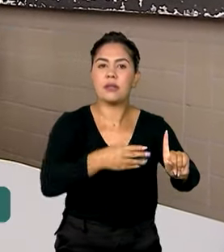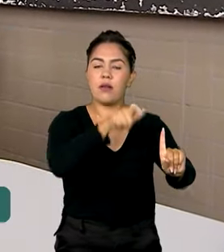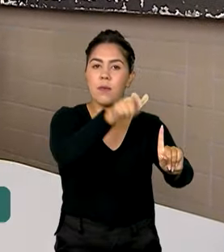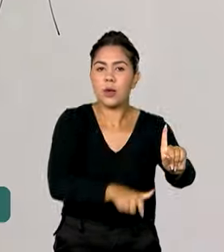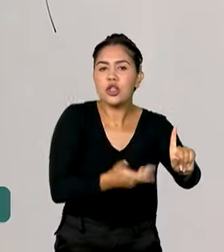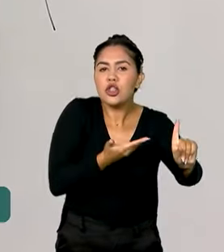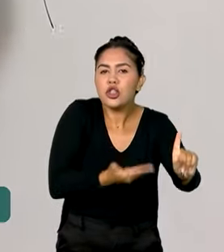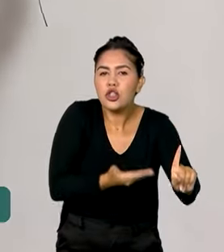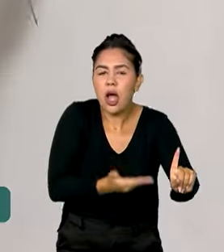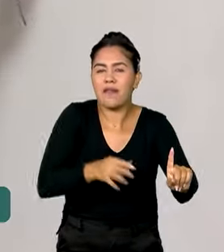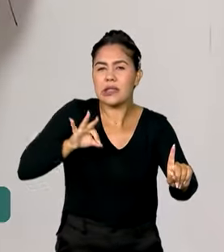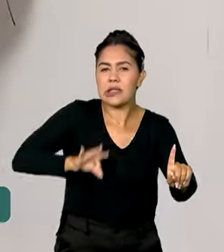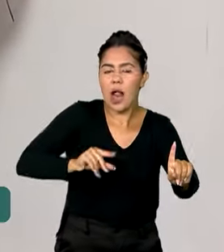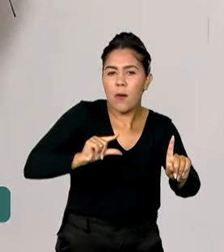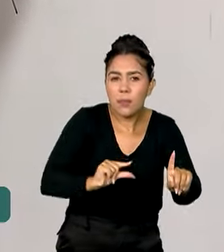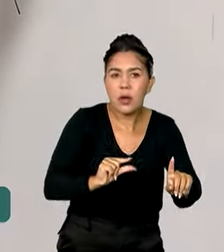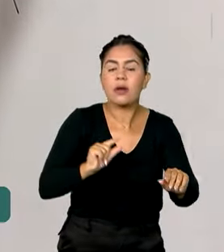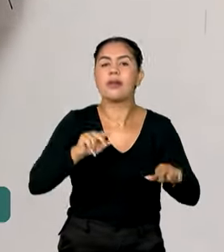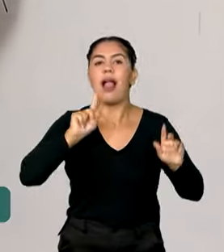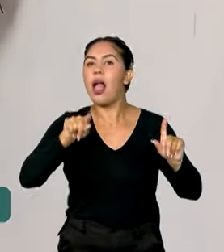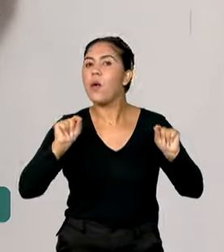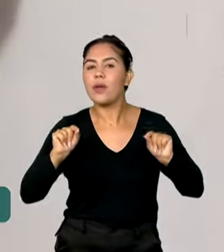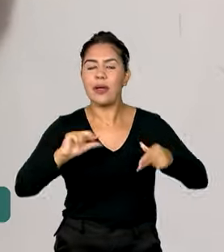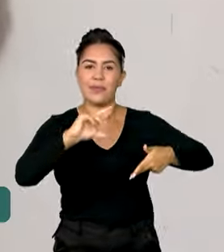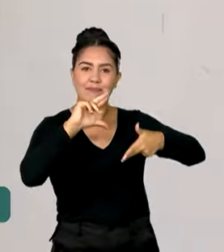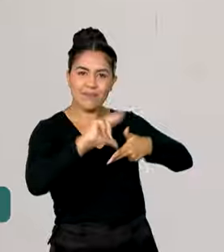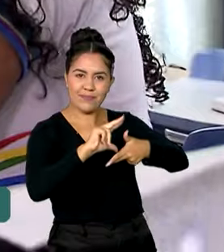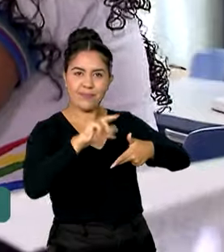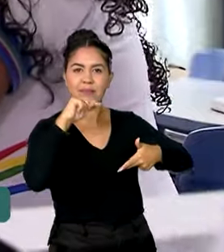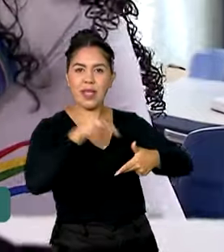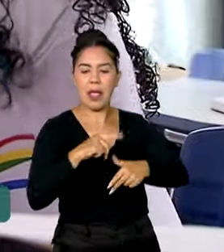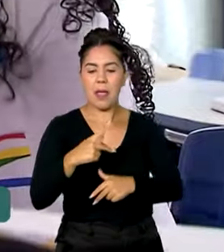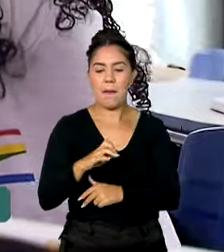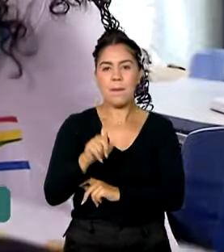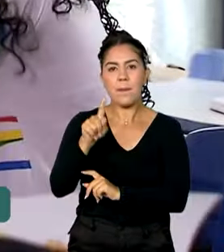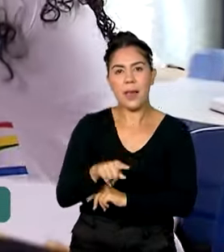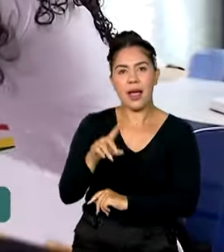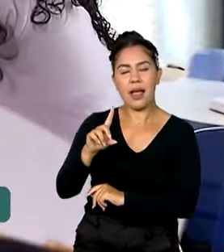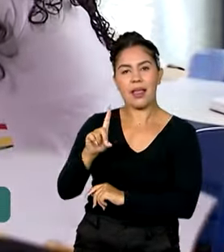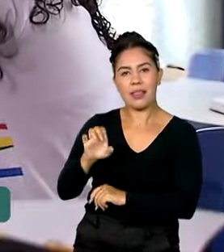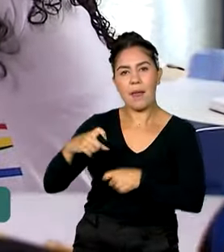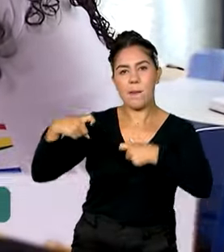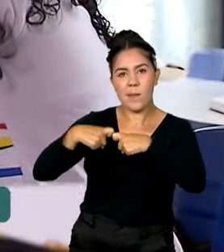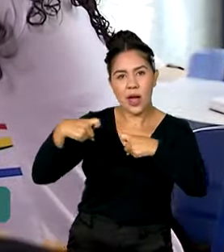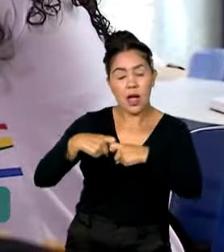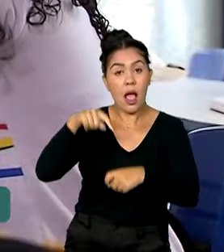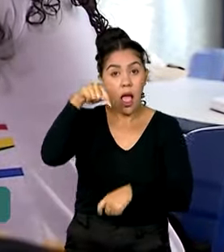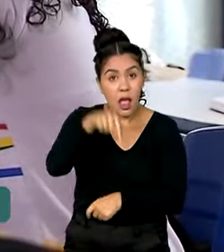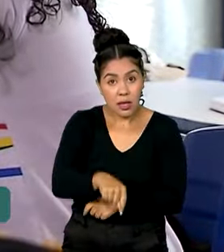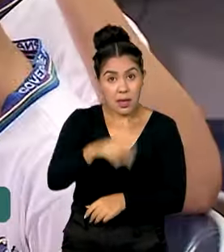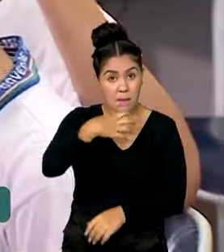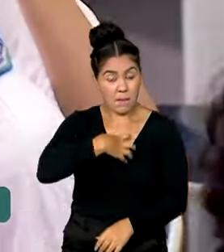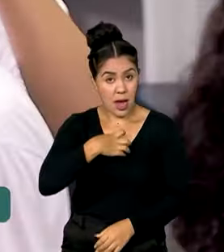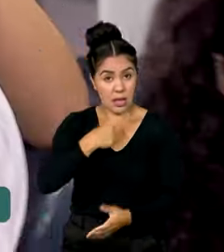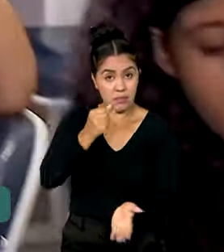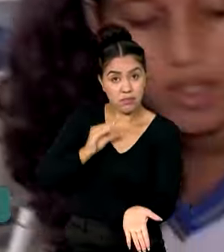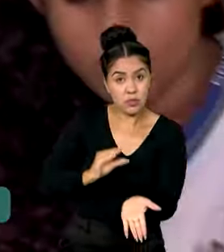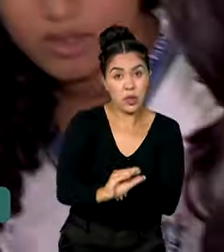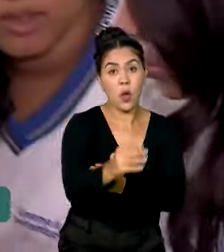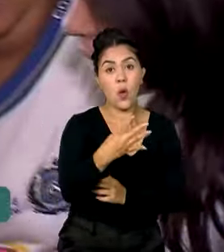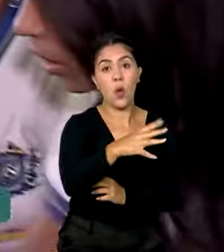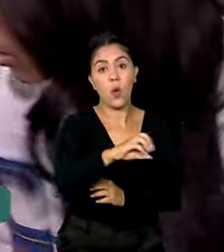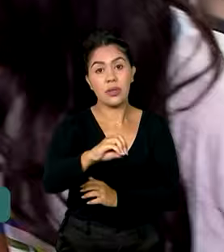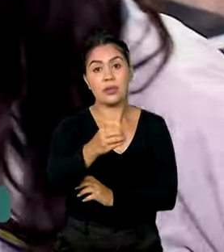estudos. É o programa Pé de Meia, que só aqui na Bahia vai beneficiar 406 mil estudantes,